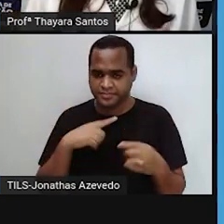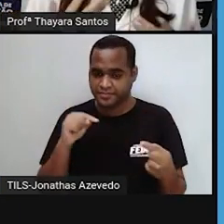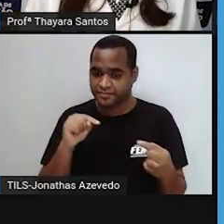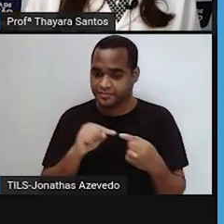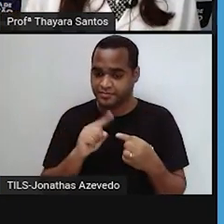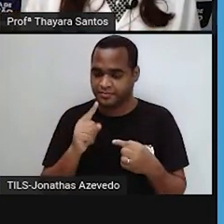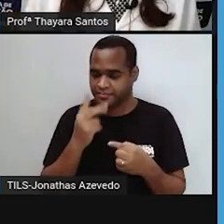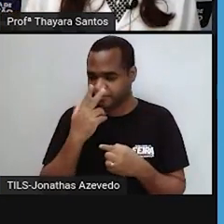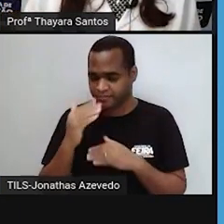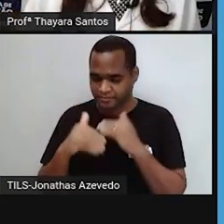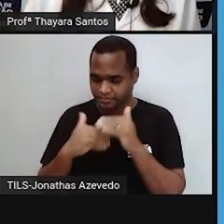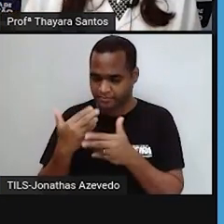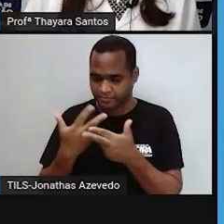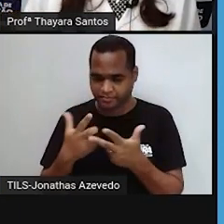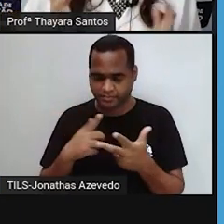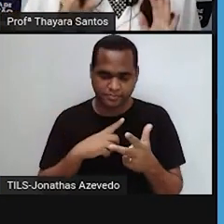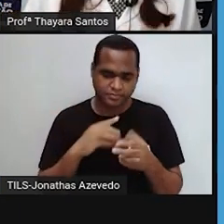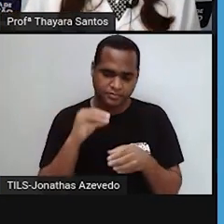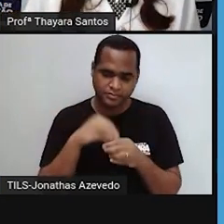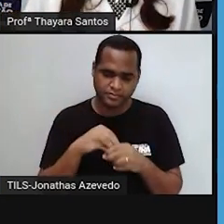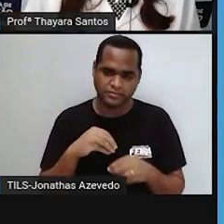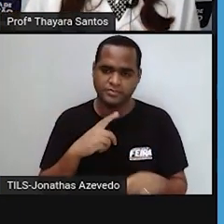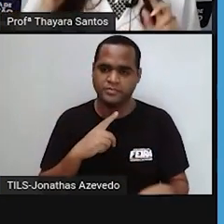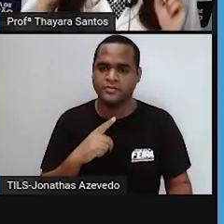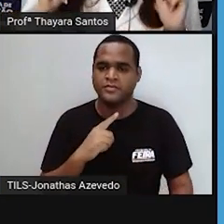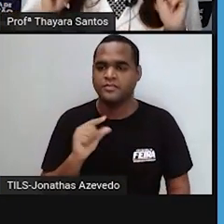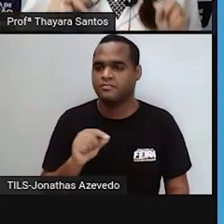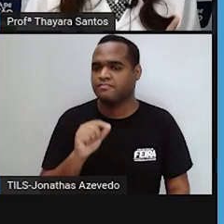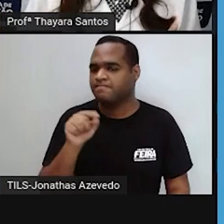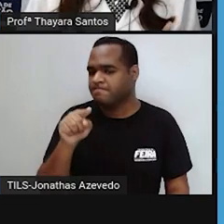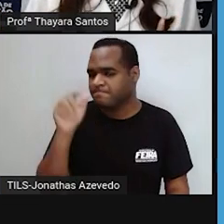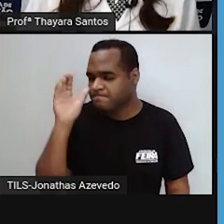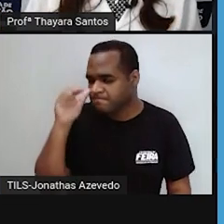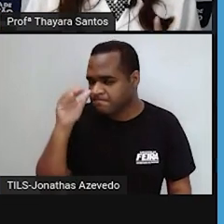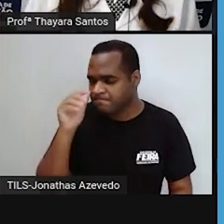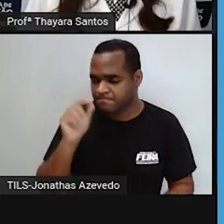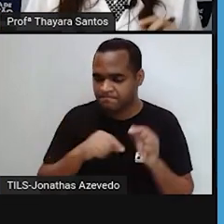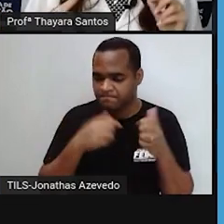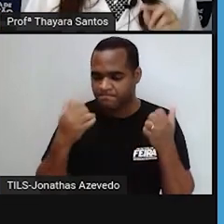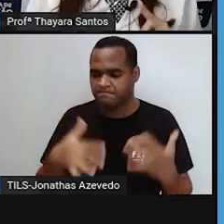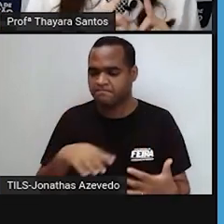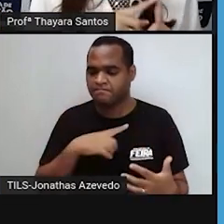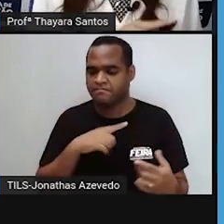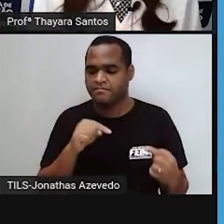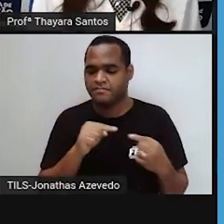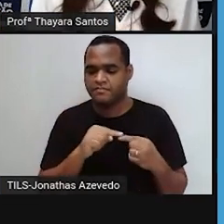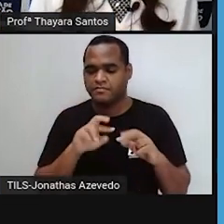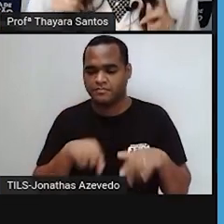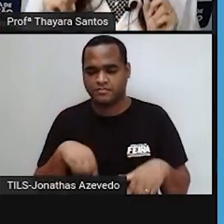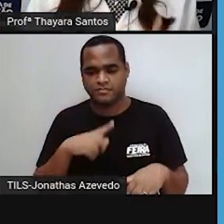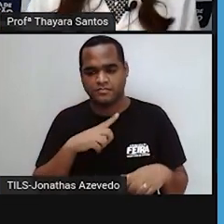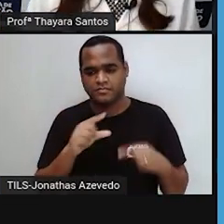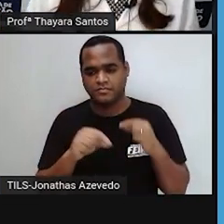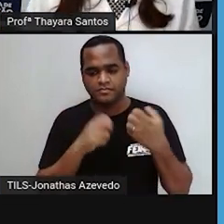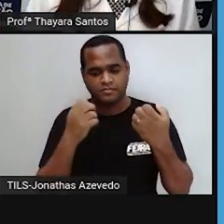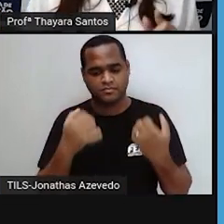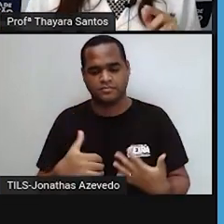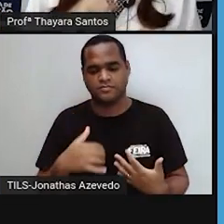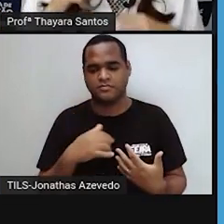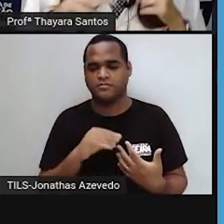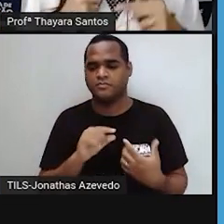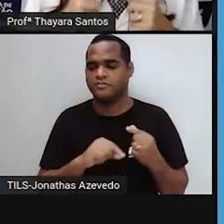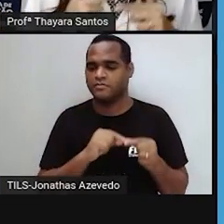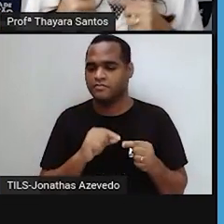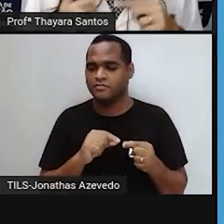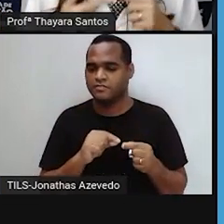decomposição dessas substâncias. Uma curiosidade, quando as pessoas ingerem bebidas alcoólicas, é o peroxissomo